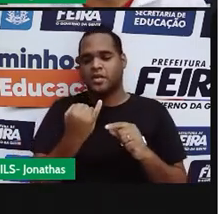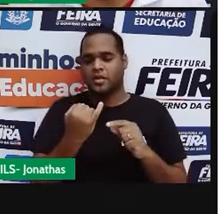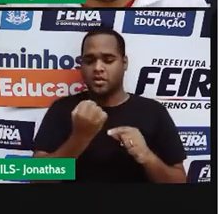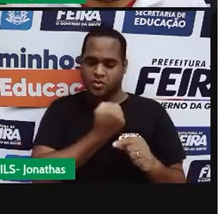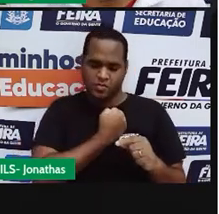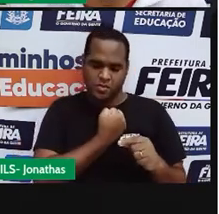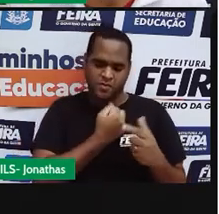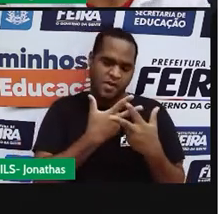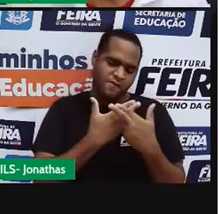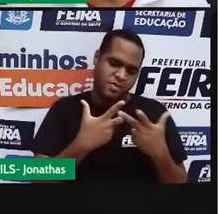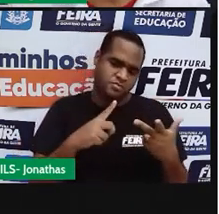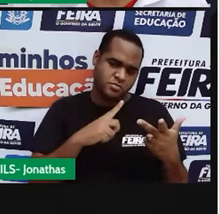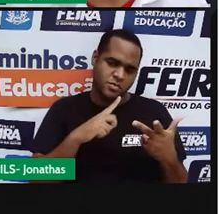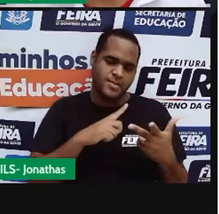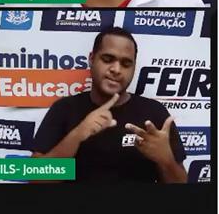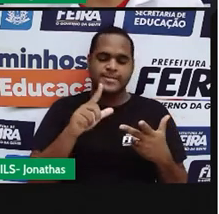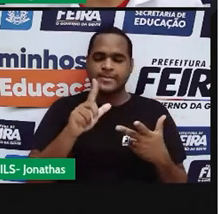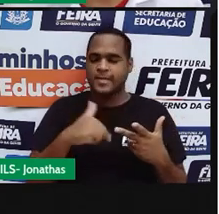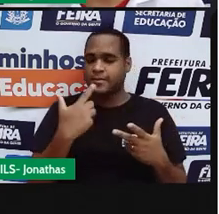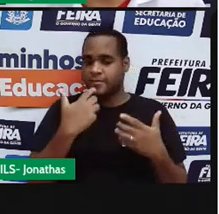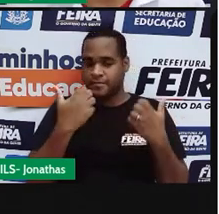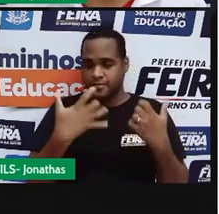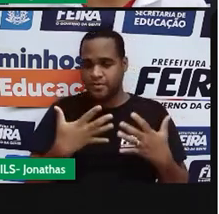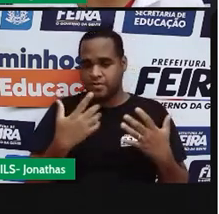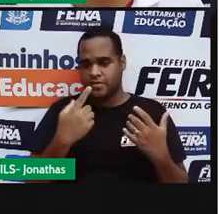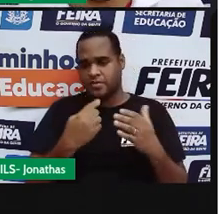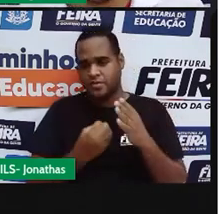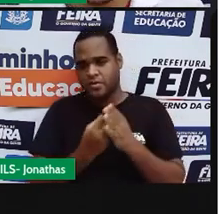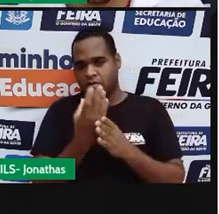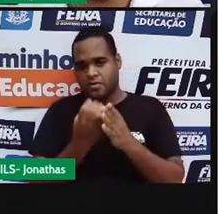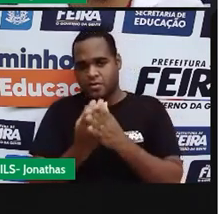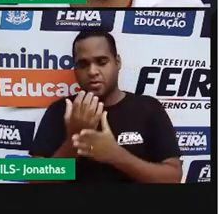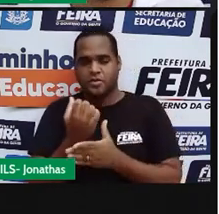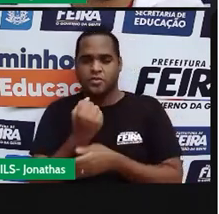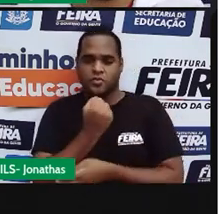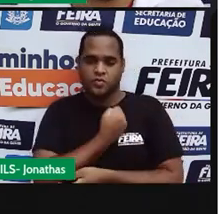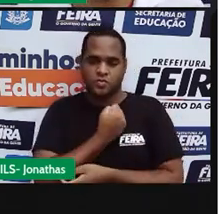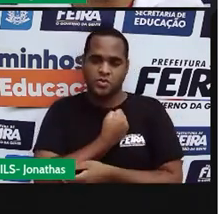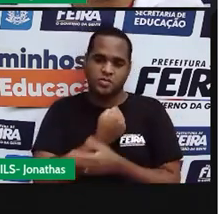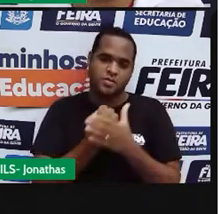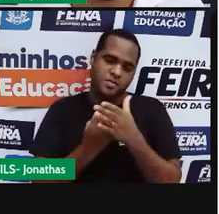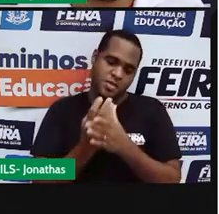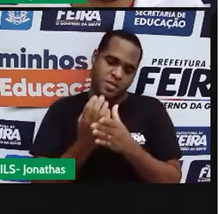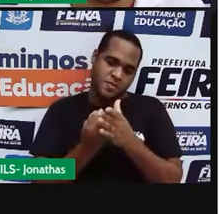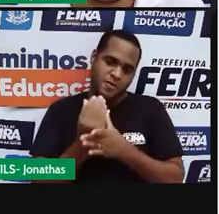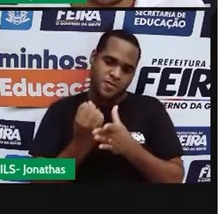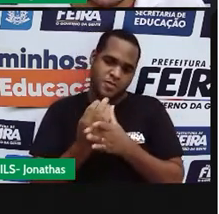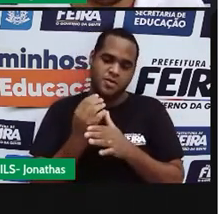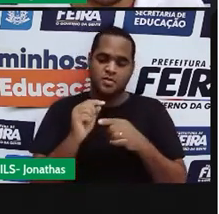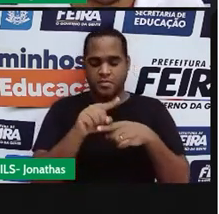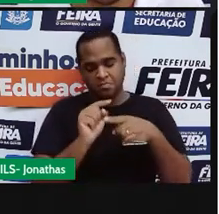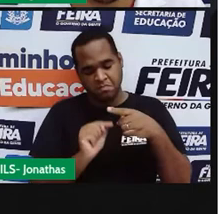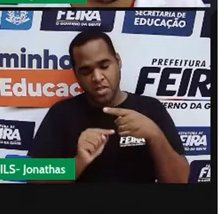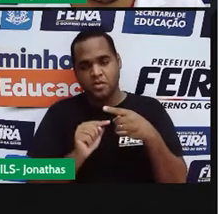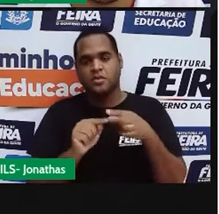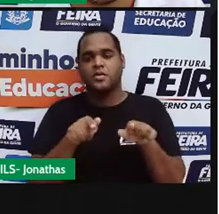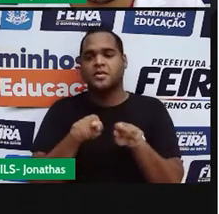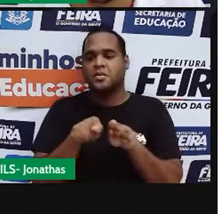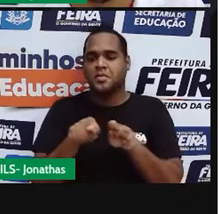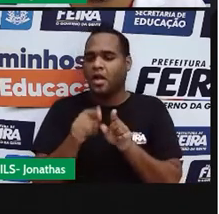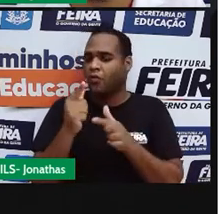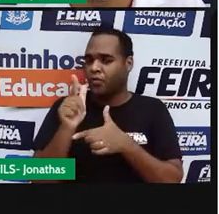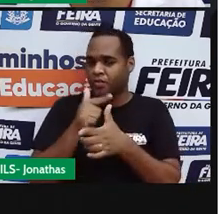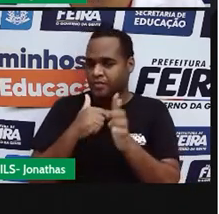racionais são números que vão surgir a partir de frações a partir de